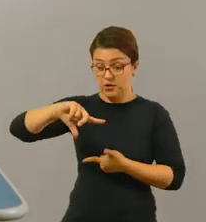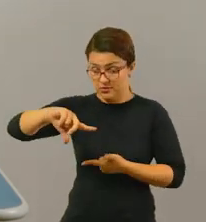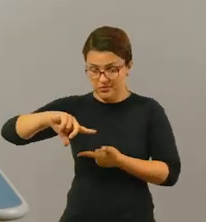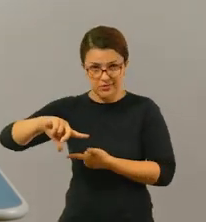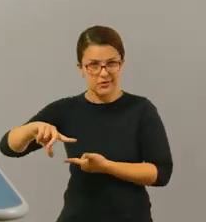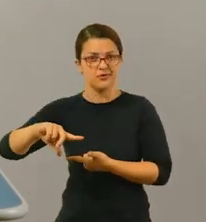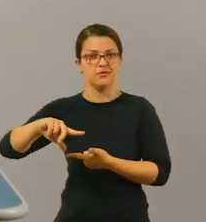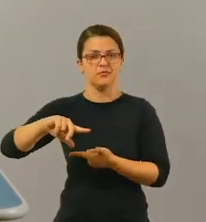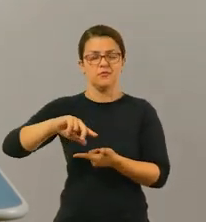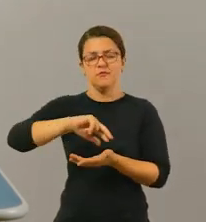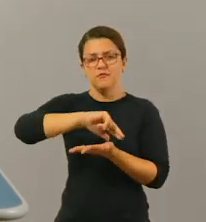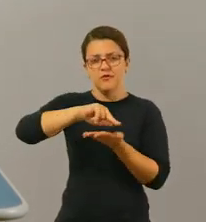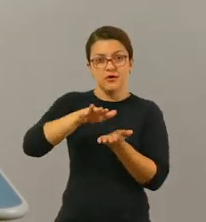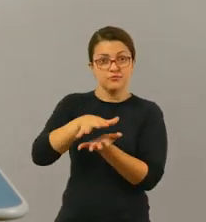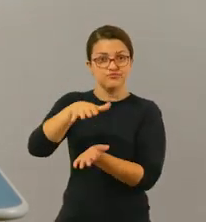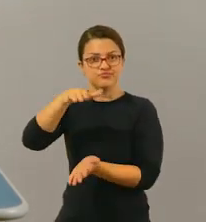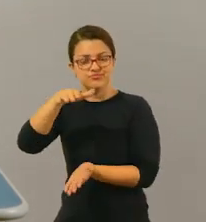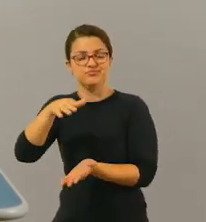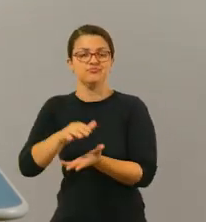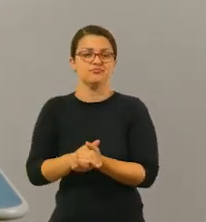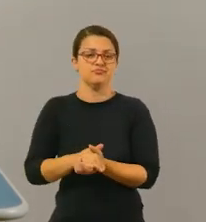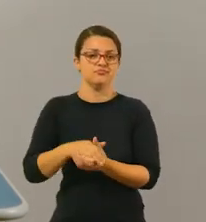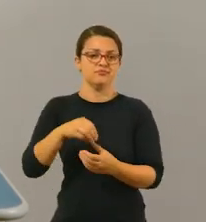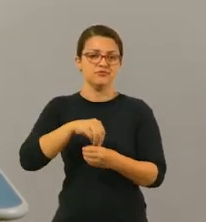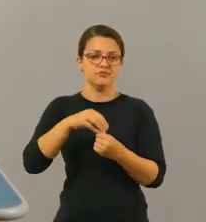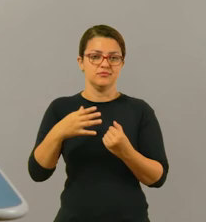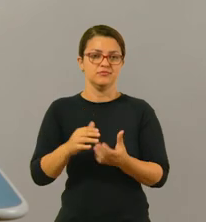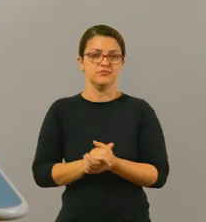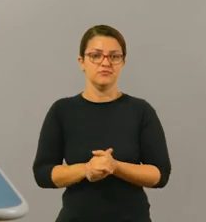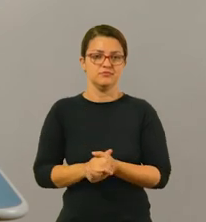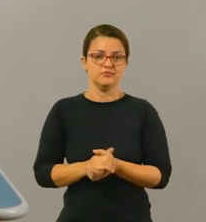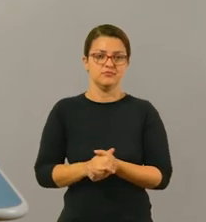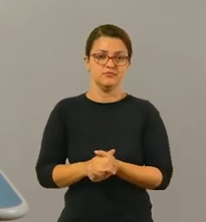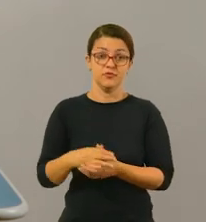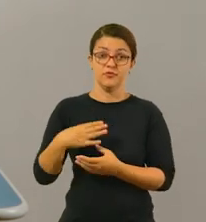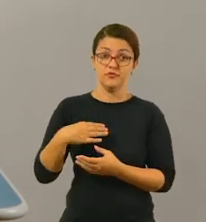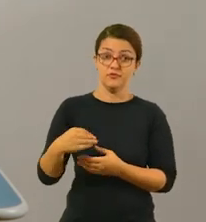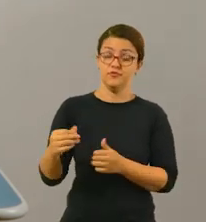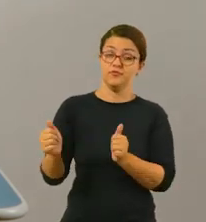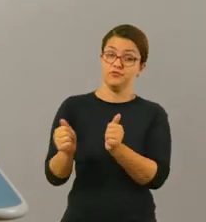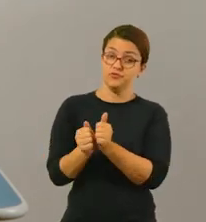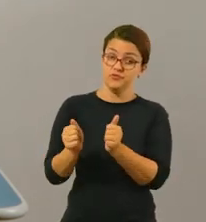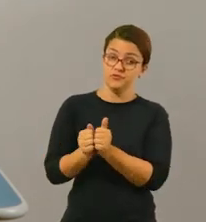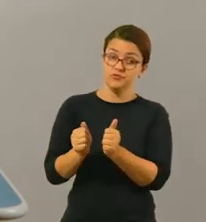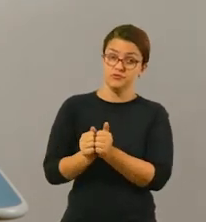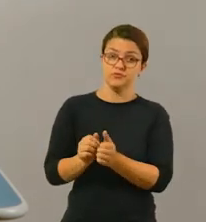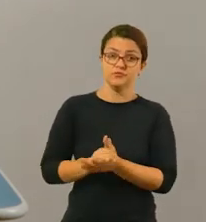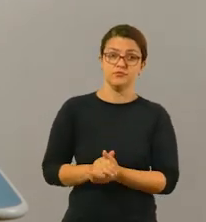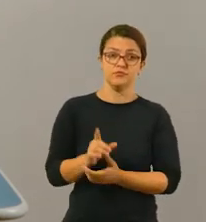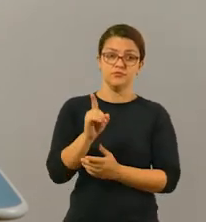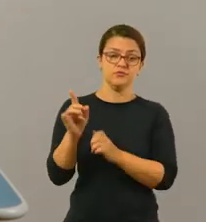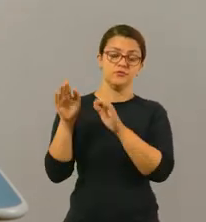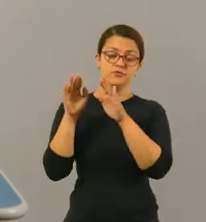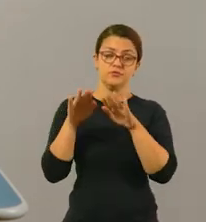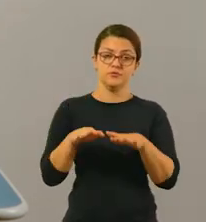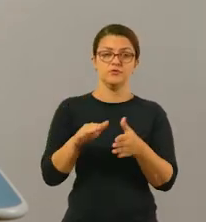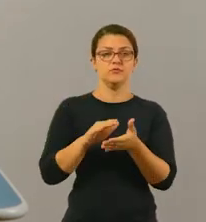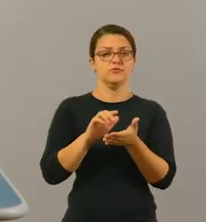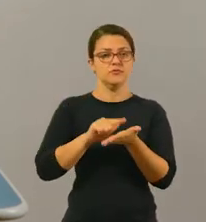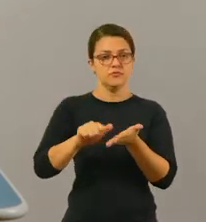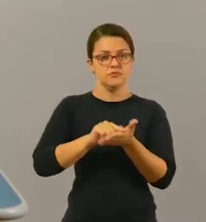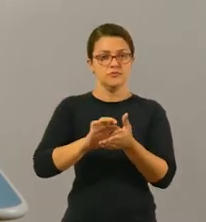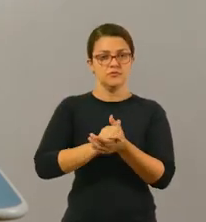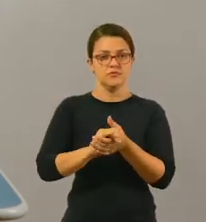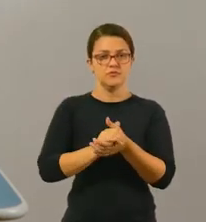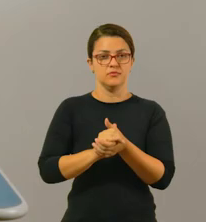você tiver para essa brincadeira, mais dinâmica ela fica, e ela é bem rica em conteúdo. Então, trabalhem isso com os filhos de vocês, tá bom? Fiquem com